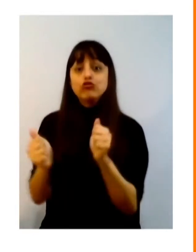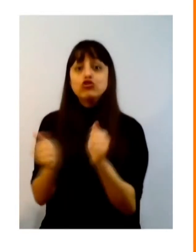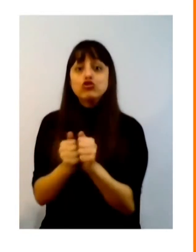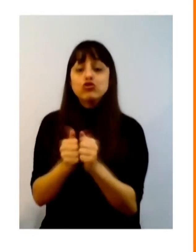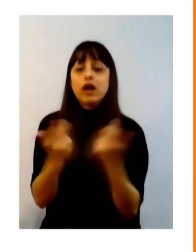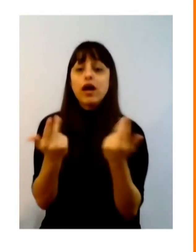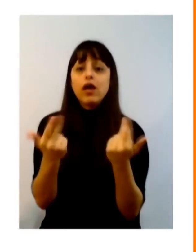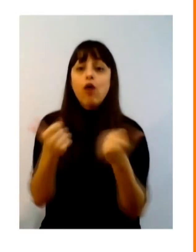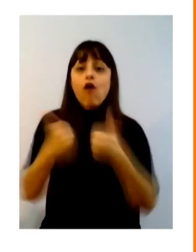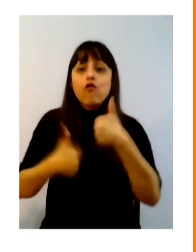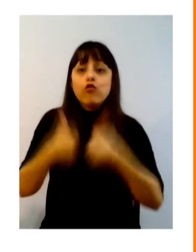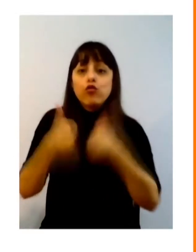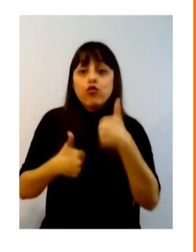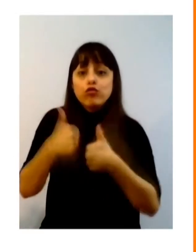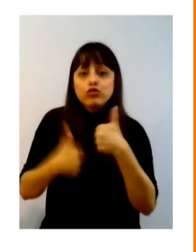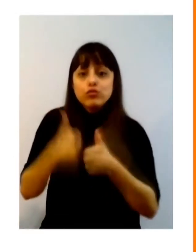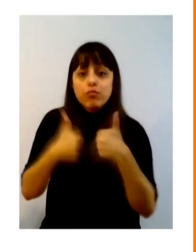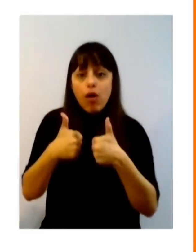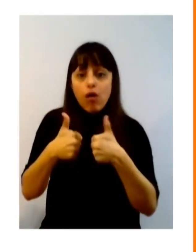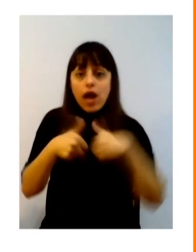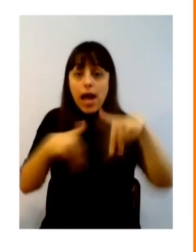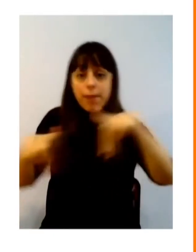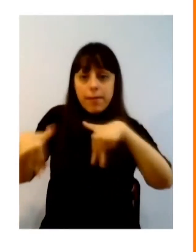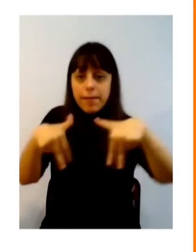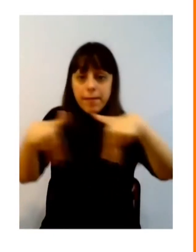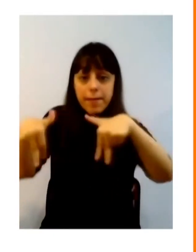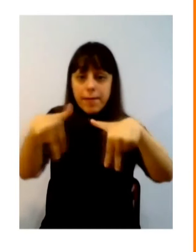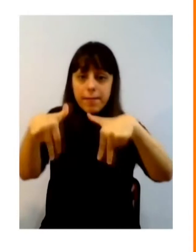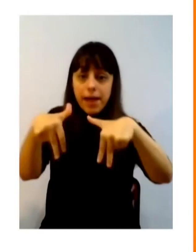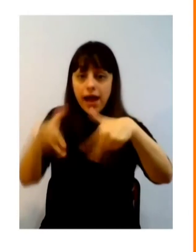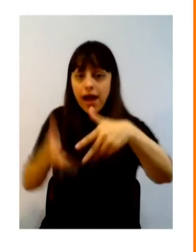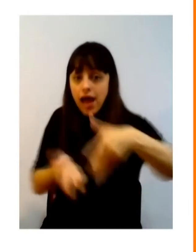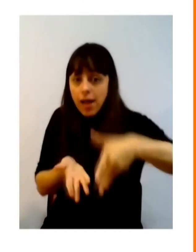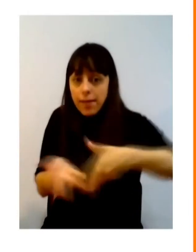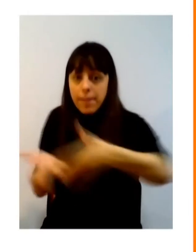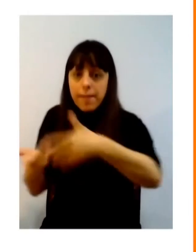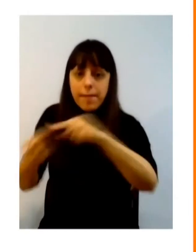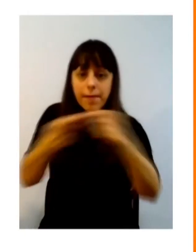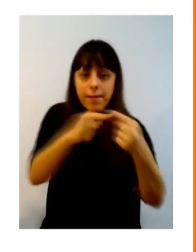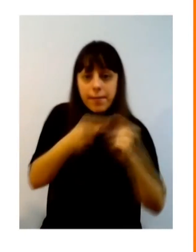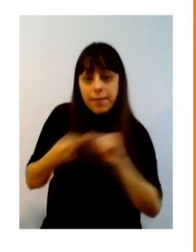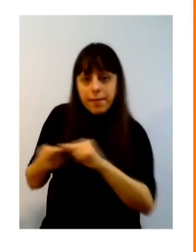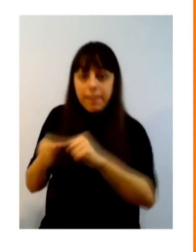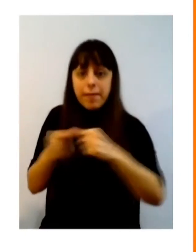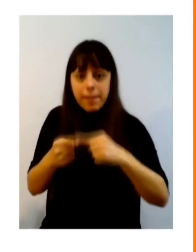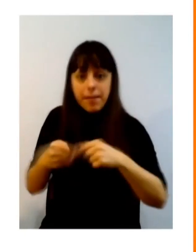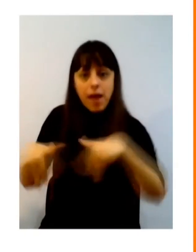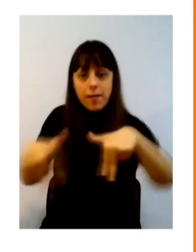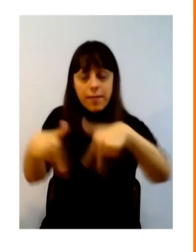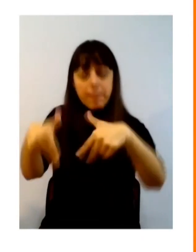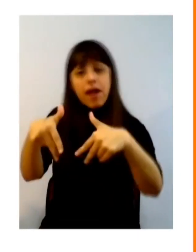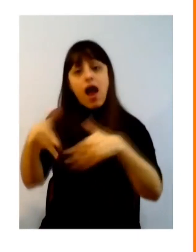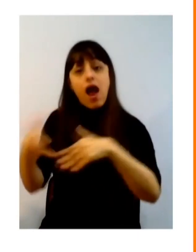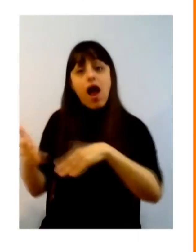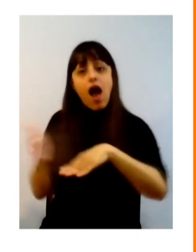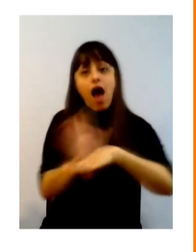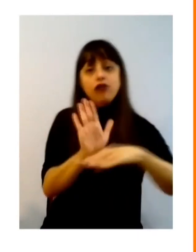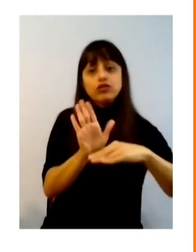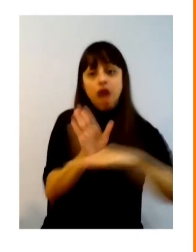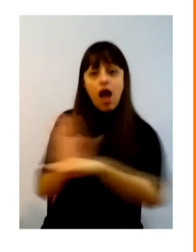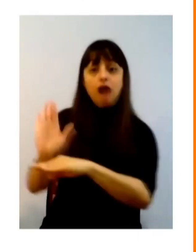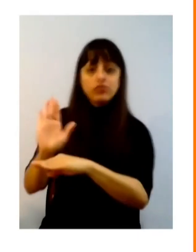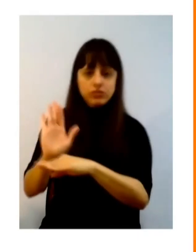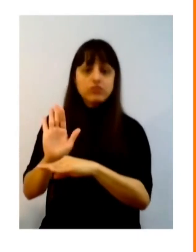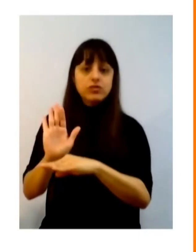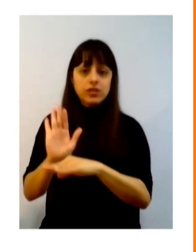e é nessa equipe de futebol que nós precisamos desenvolver as capacidades e também as habilidades e canalizar também os